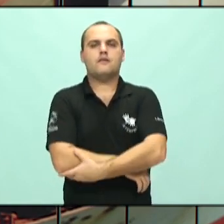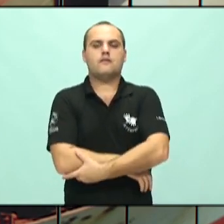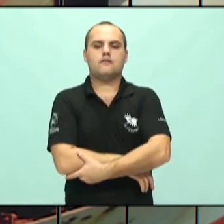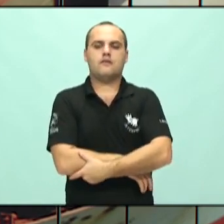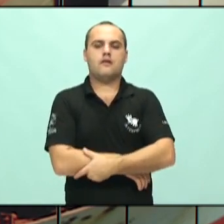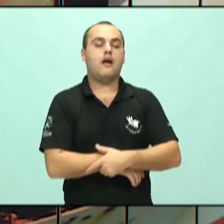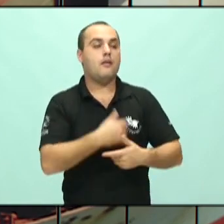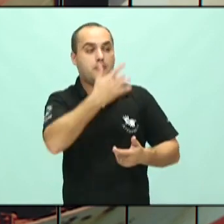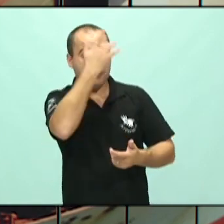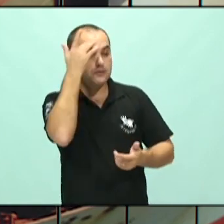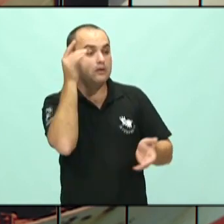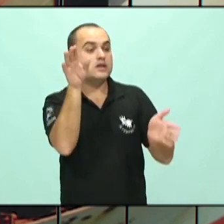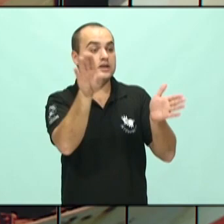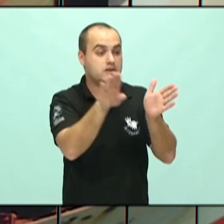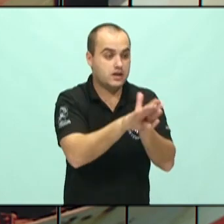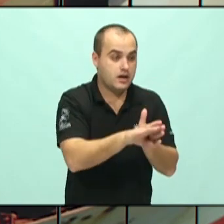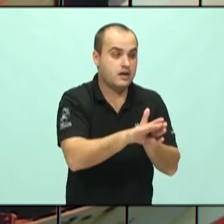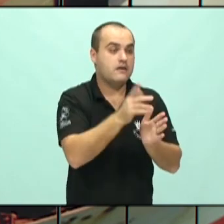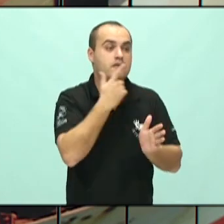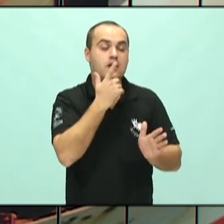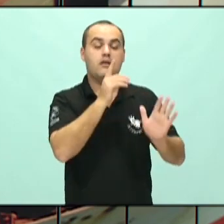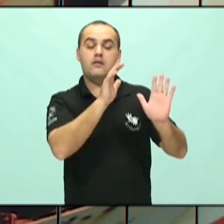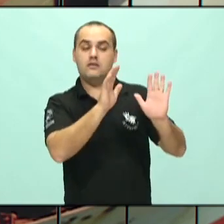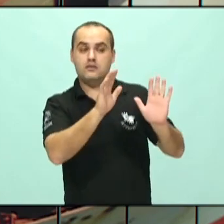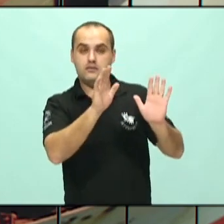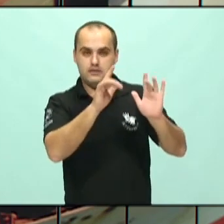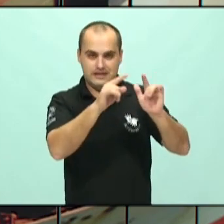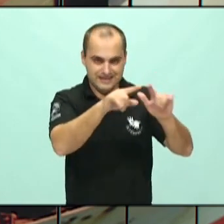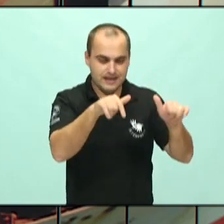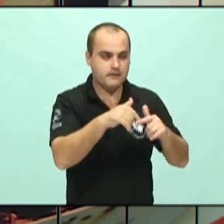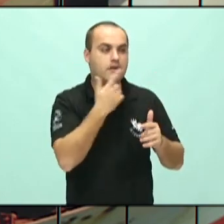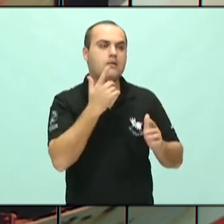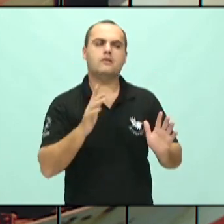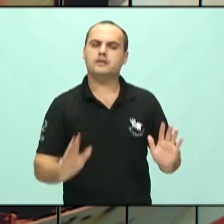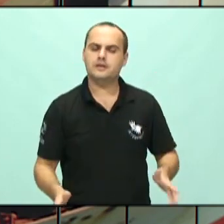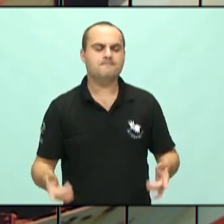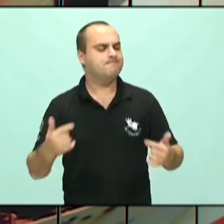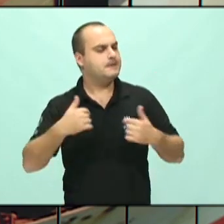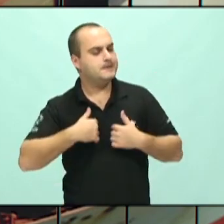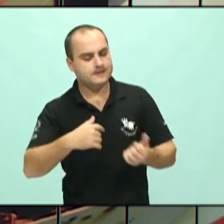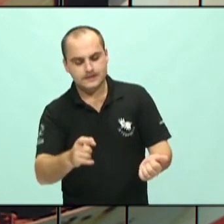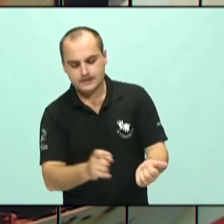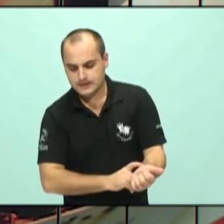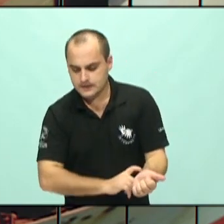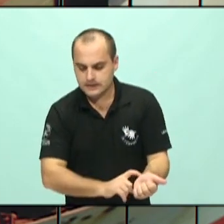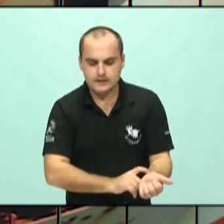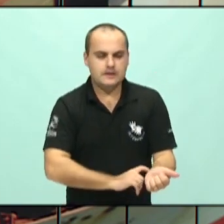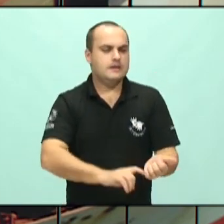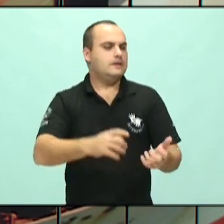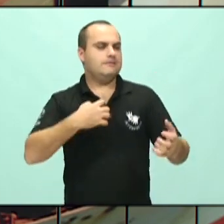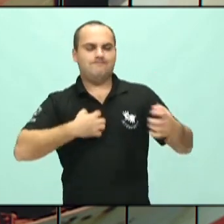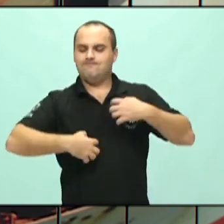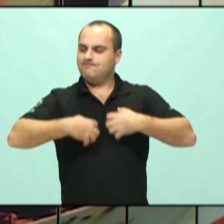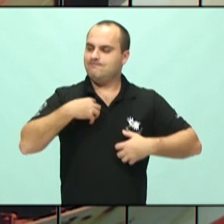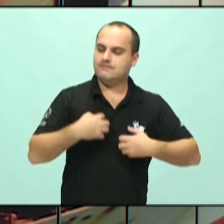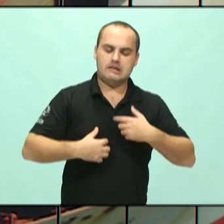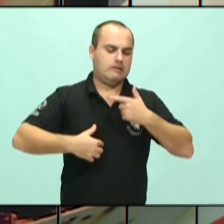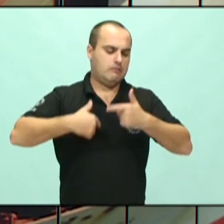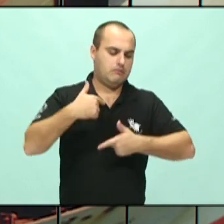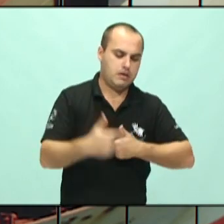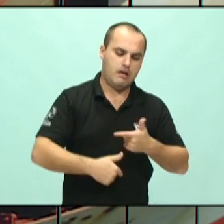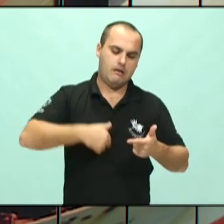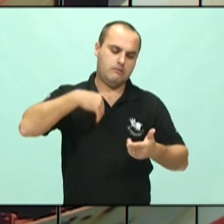queixa ansiosa, né? Doutor, estou bem ansioso, estou muito estressado, meu trabalho, enfim, ele vai colocando as